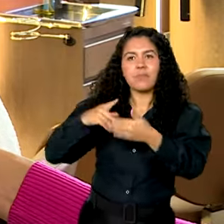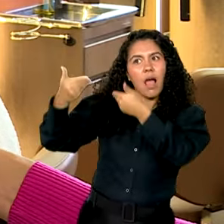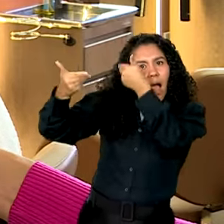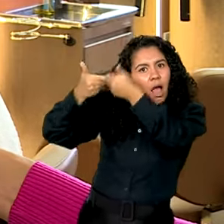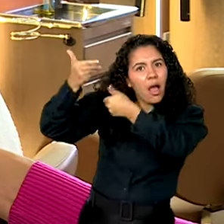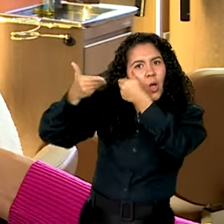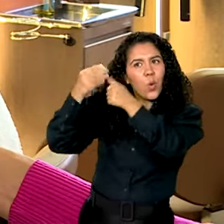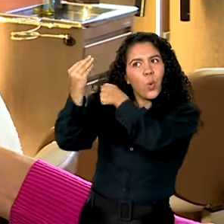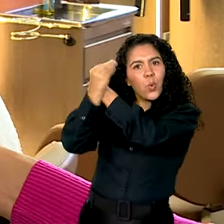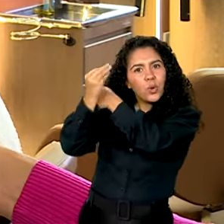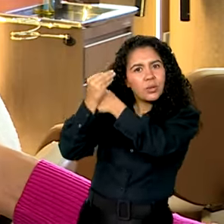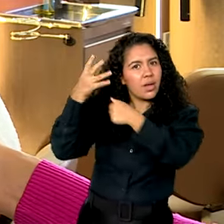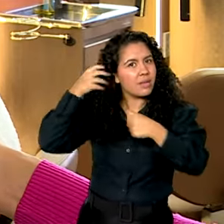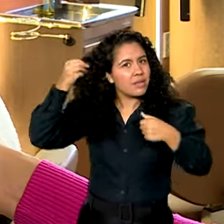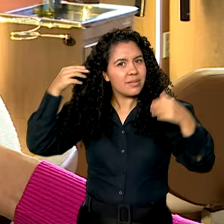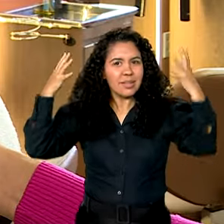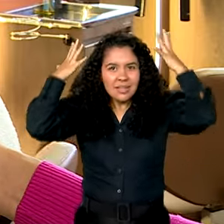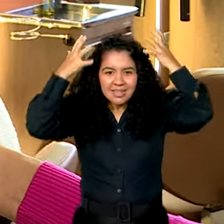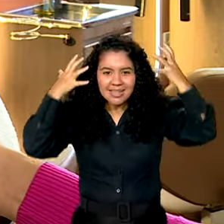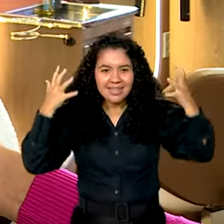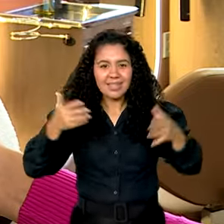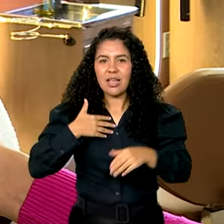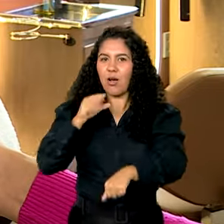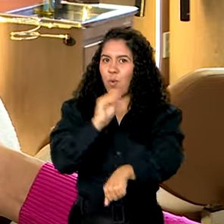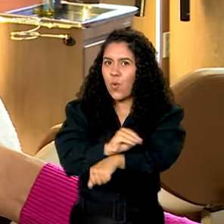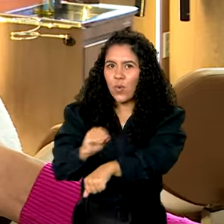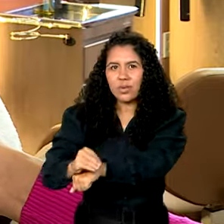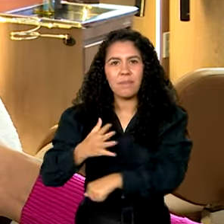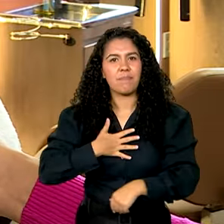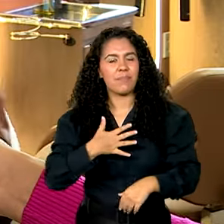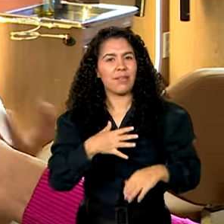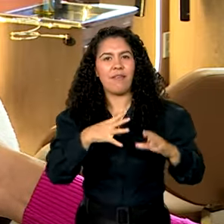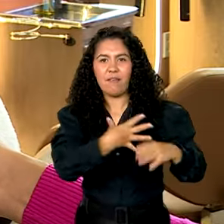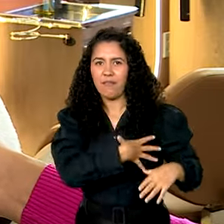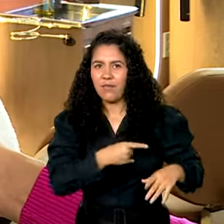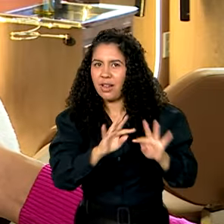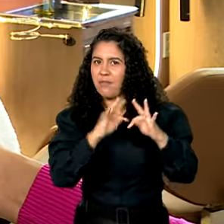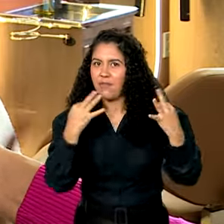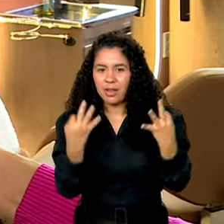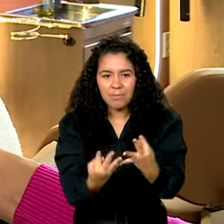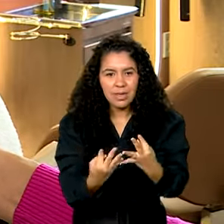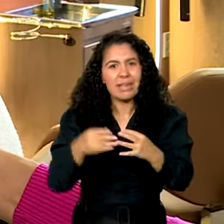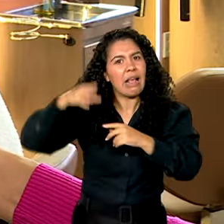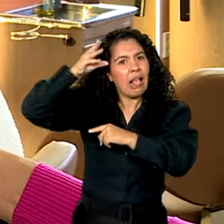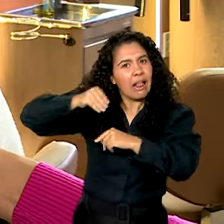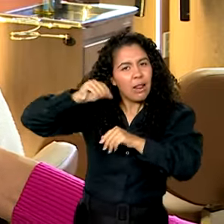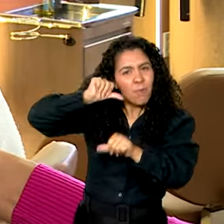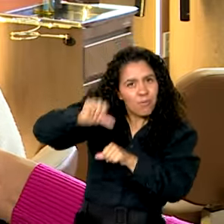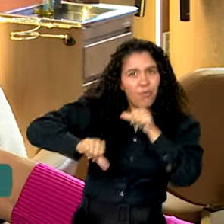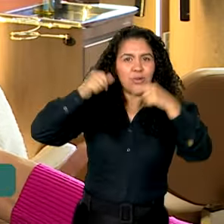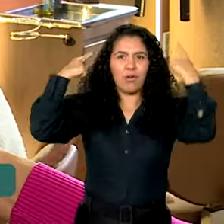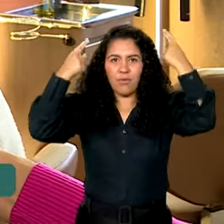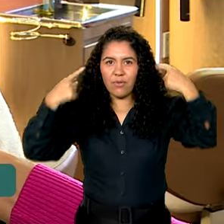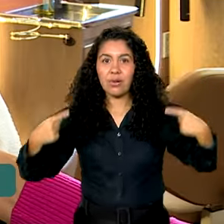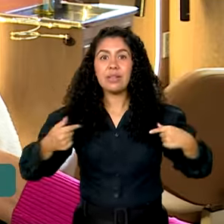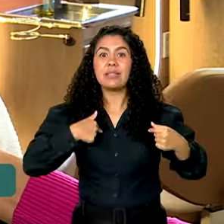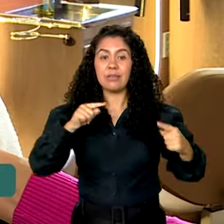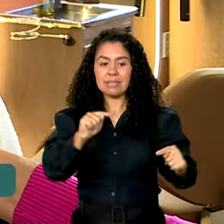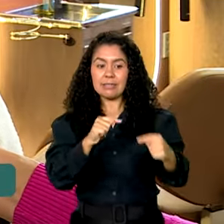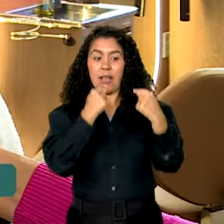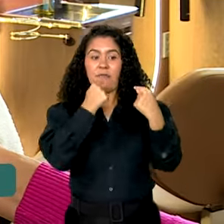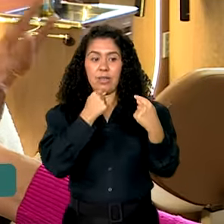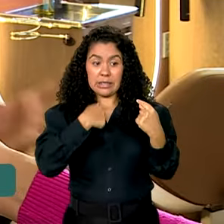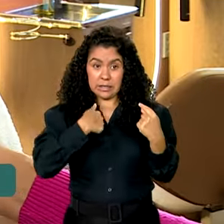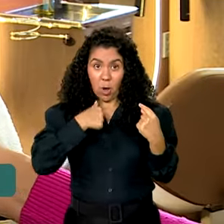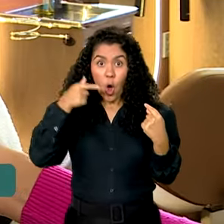cabelo natural, cuidar de toda a família, transformei toda a família que estava alisada em cabelos naturais novamente. E fiz um desafio para mim mesma. Se eu